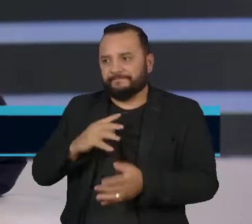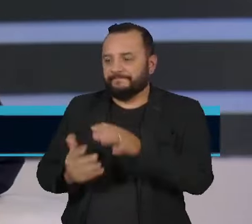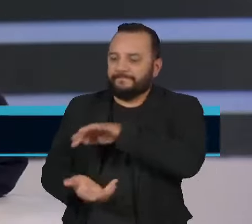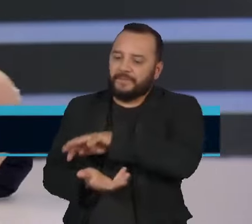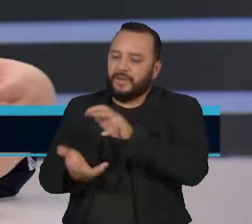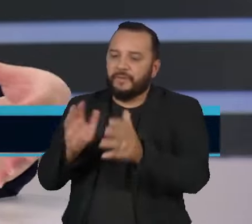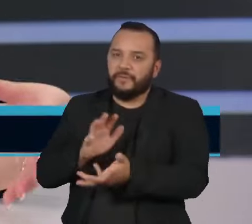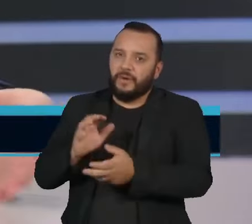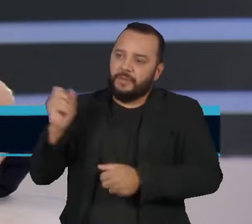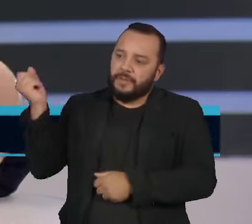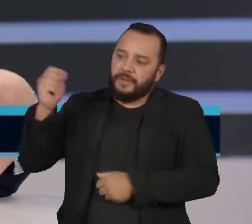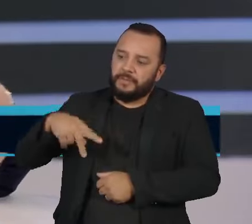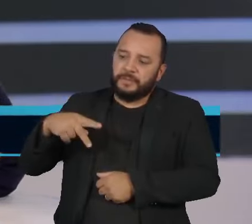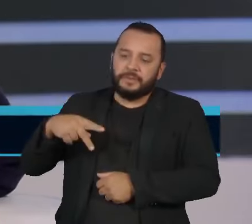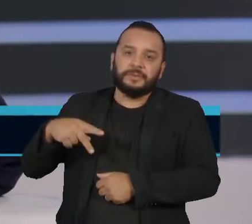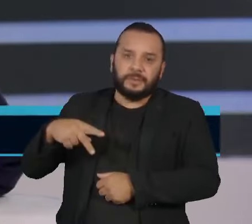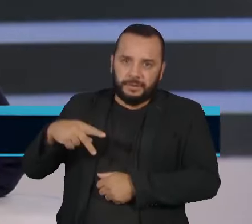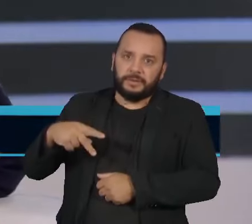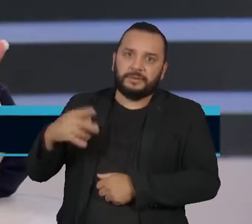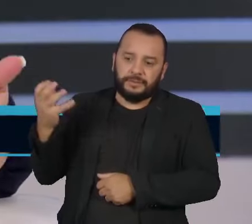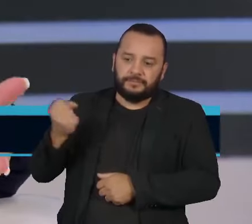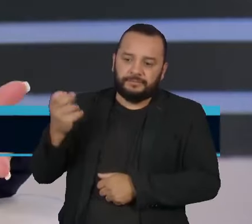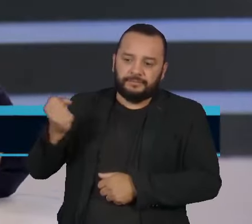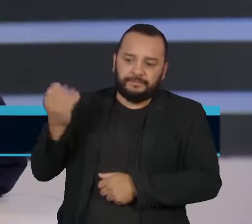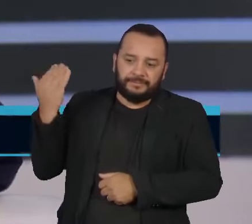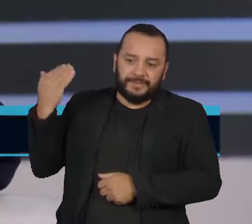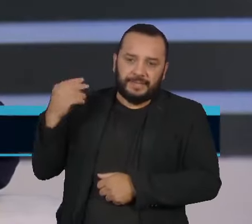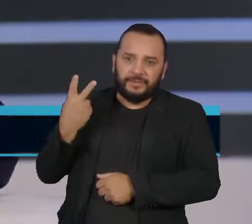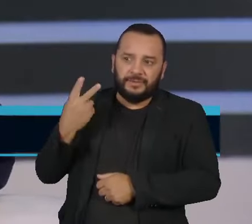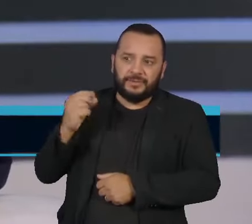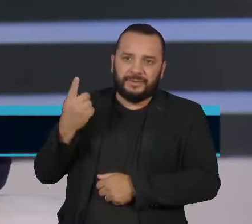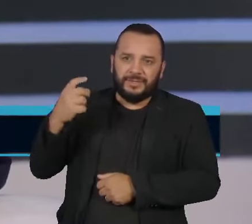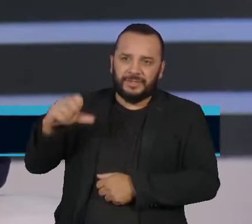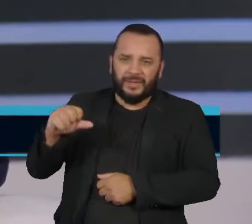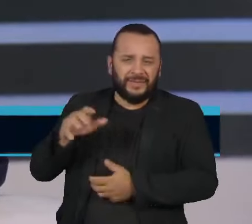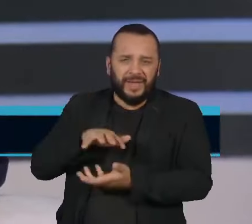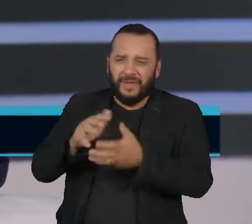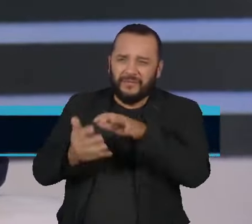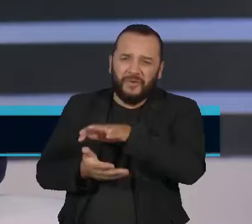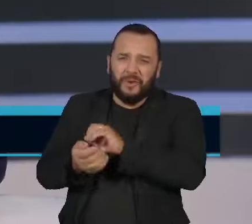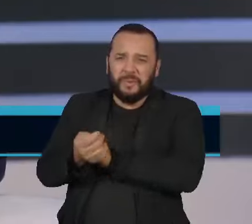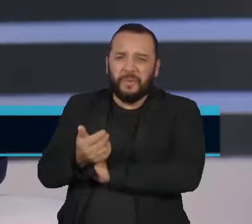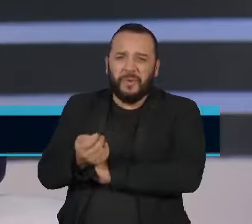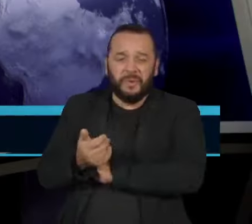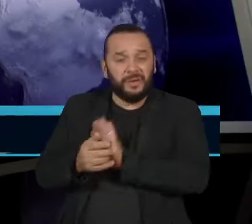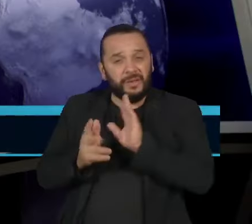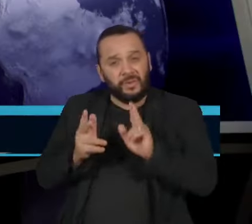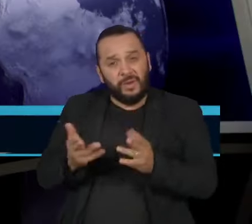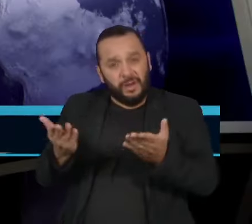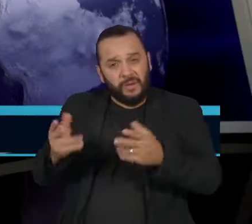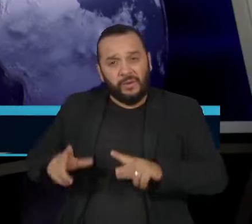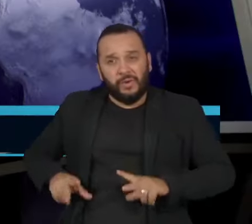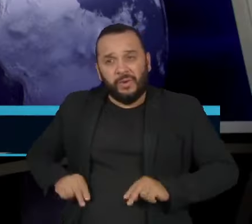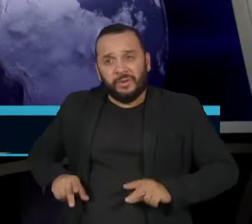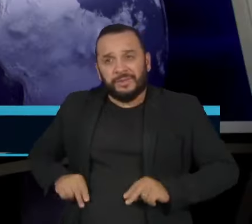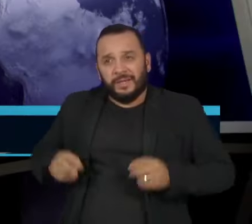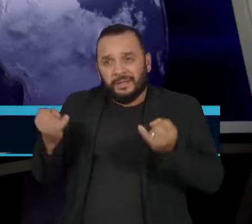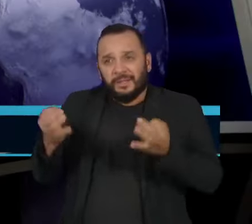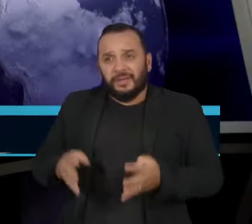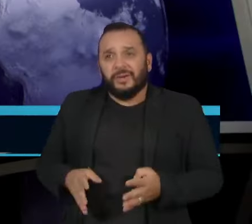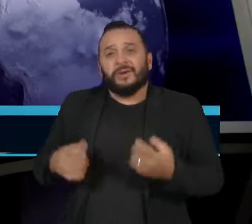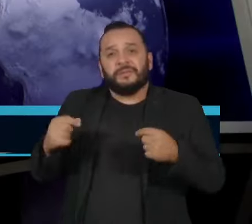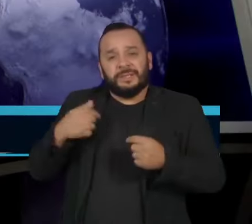da Previdência em 2019 extremamente tímida. Vai ser fundamental, como o doutor Gonzalo mencionou, a gente olhar